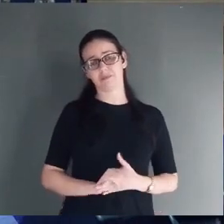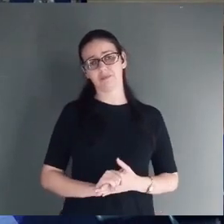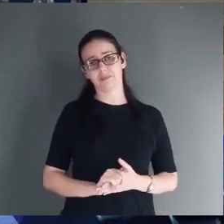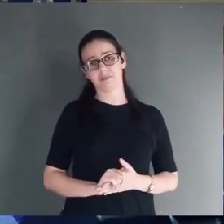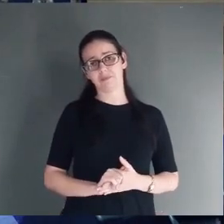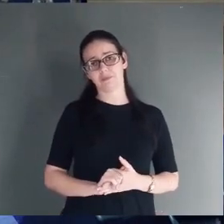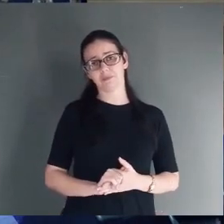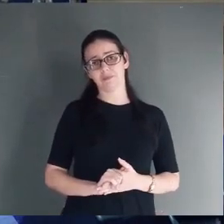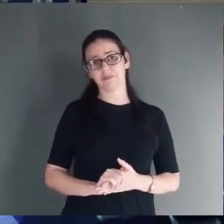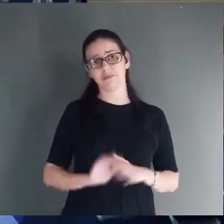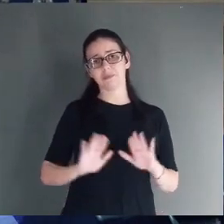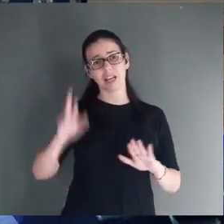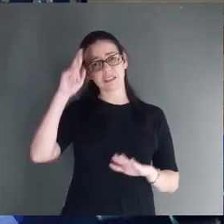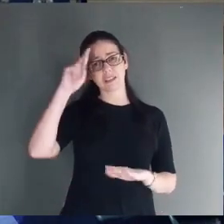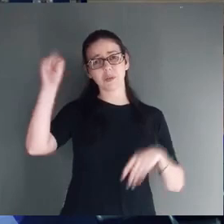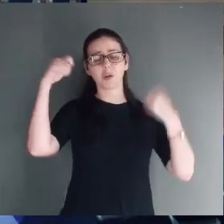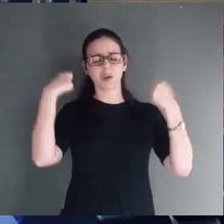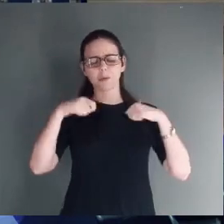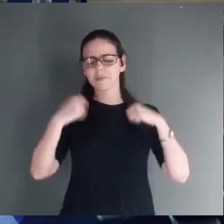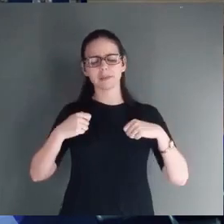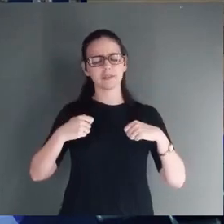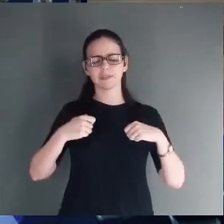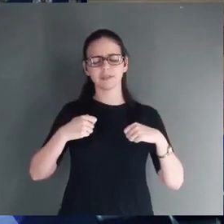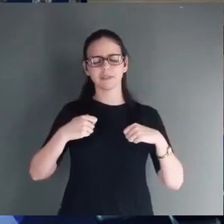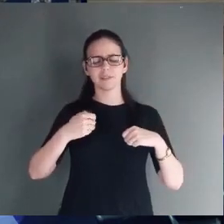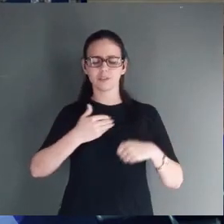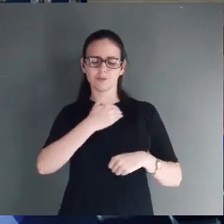Mas Senhor. Eu preciso tanto que o Senhor nasça em mim.